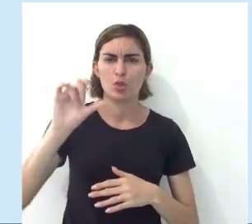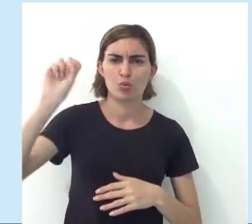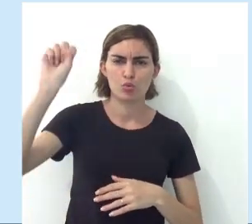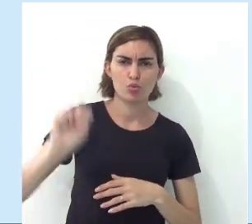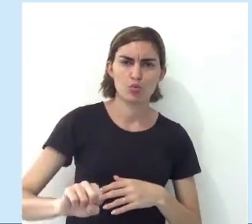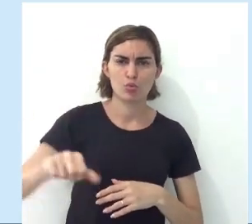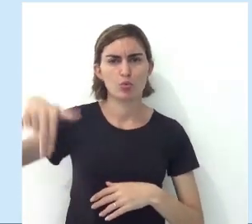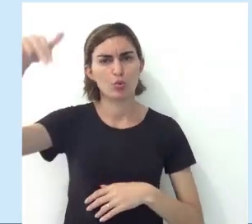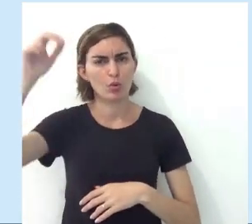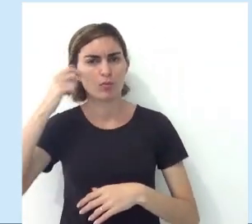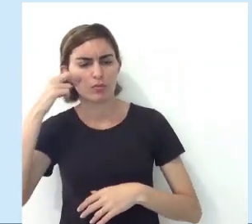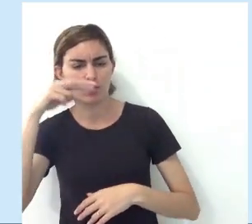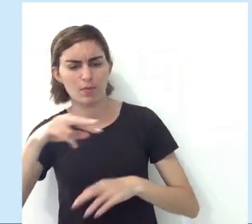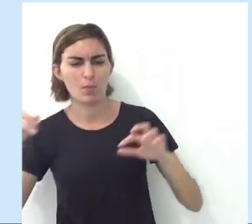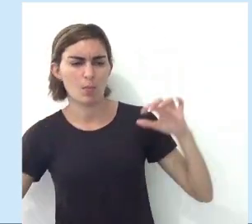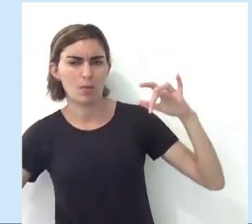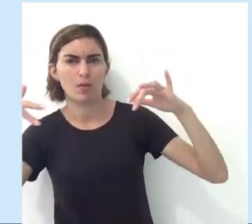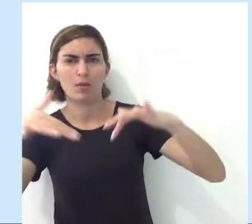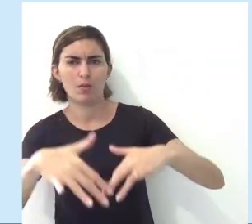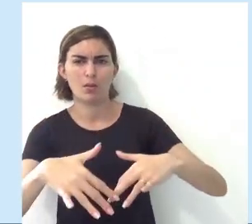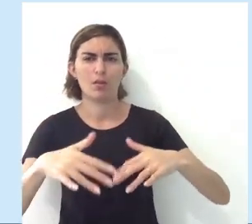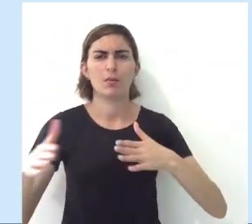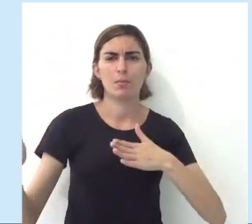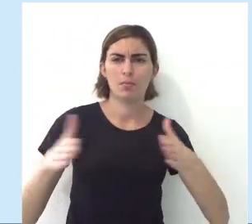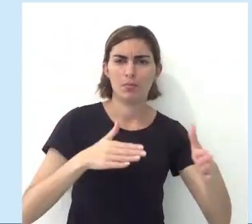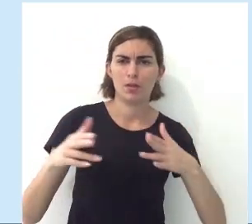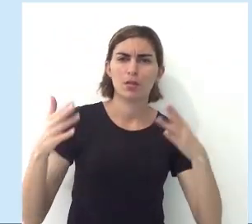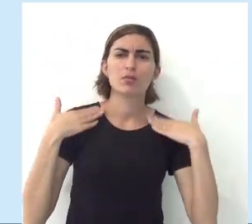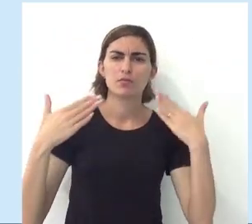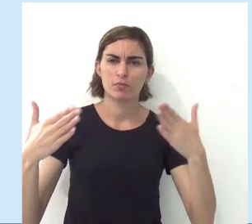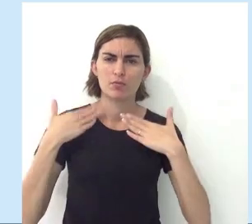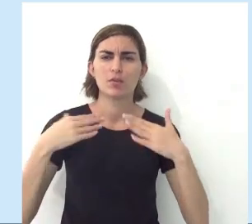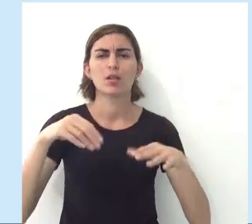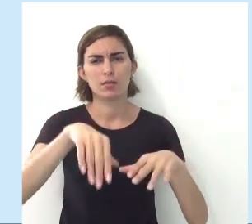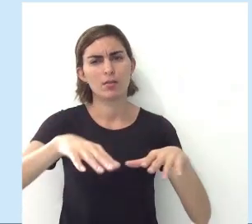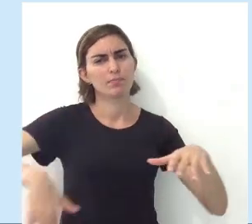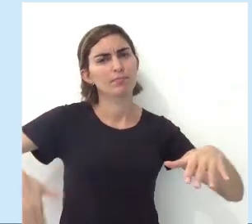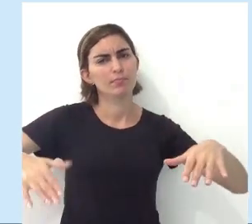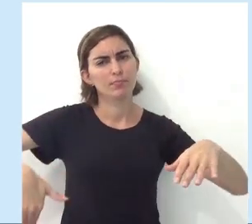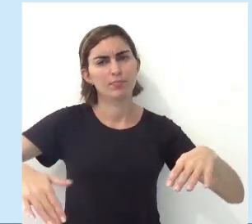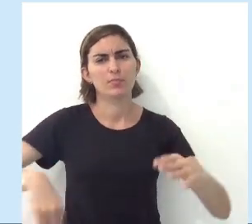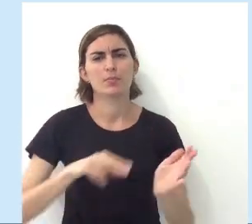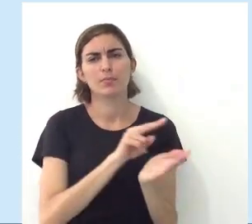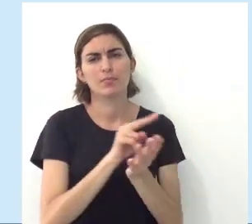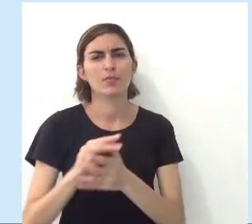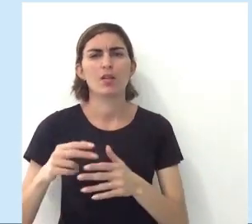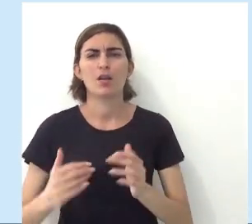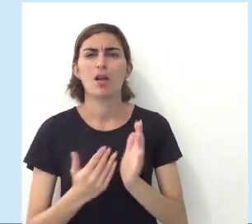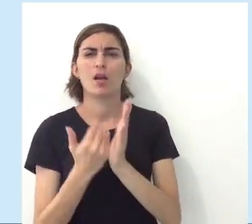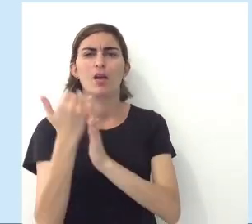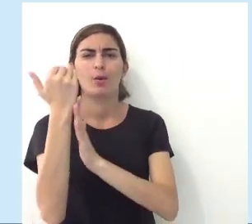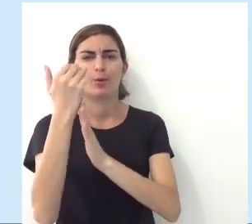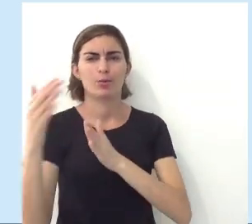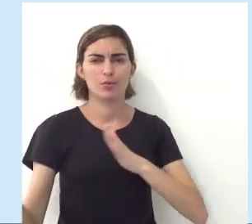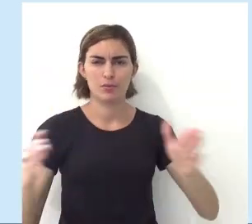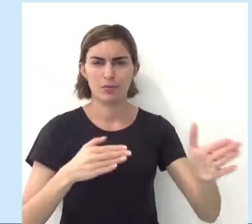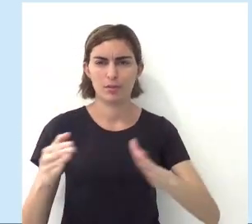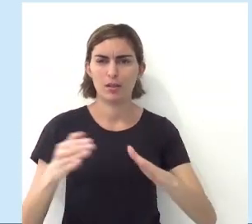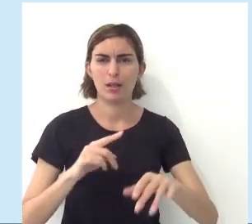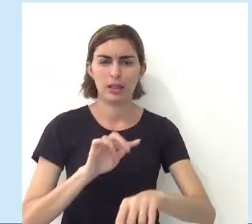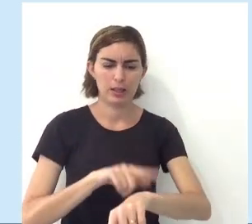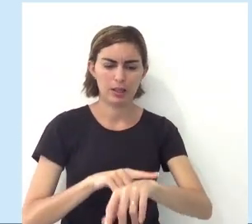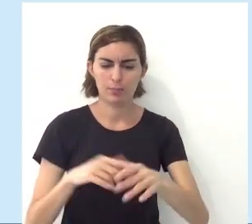no litoral Sul ou litoral Norte, você vê uma maior quantidade de pessoas no período de verão nas praias, tá? É chamada também de alta